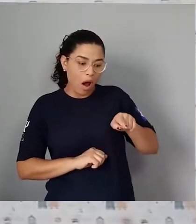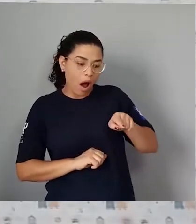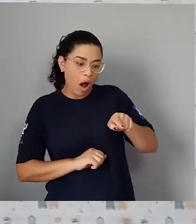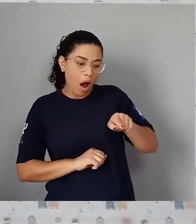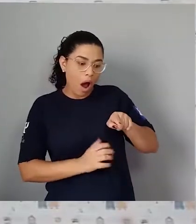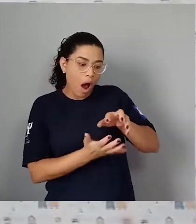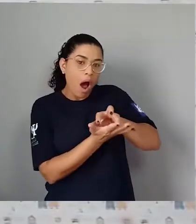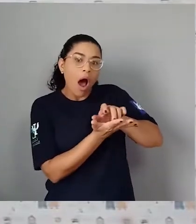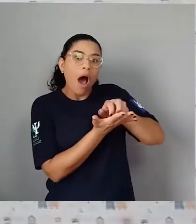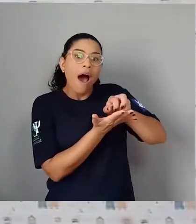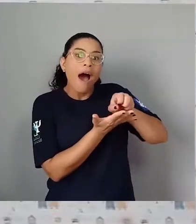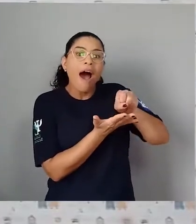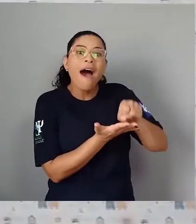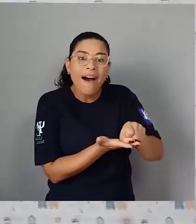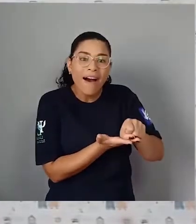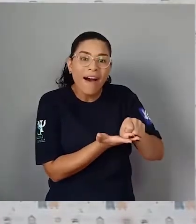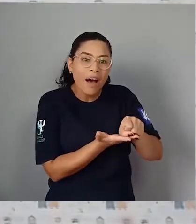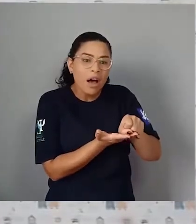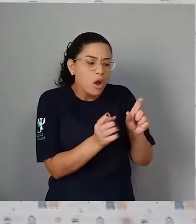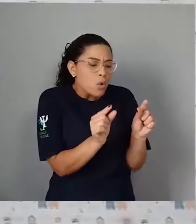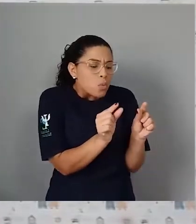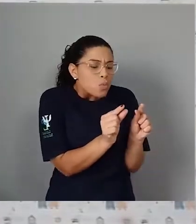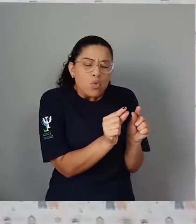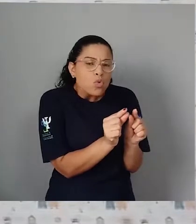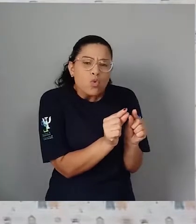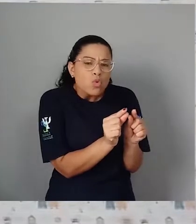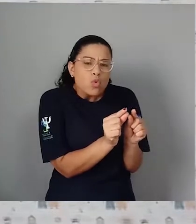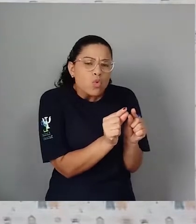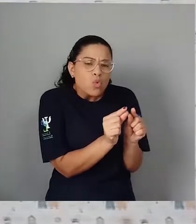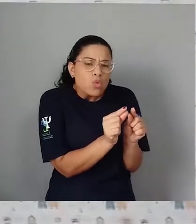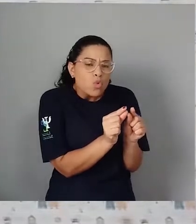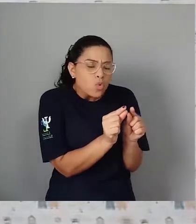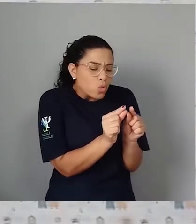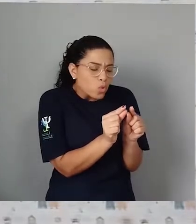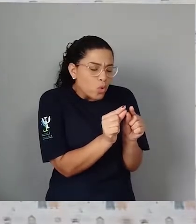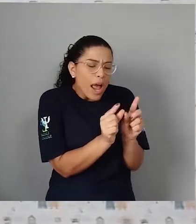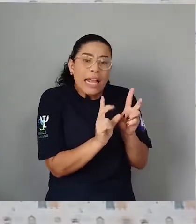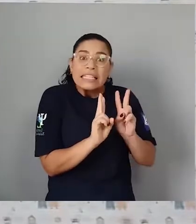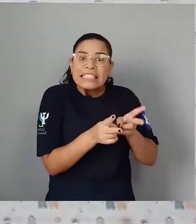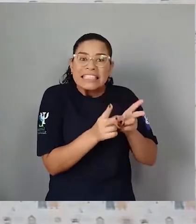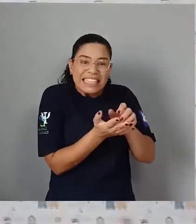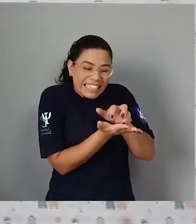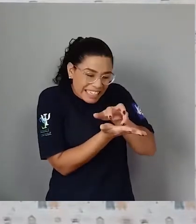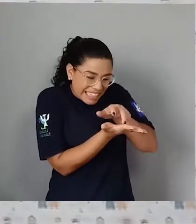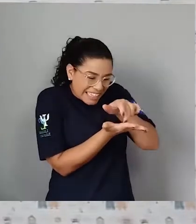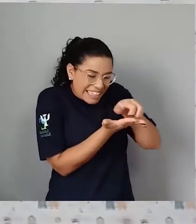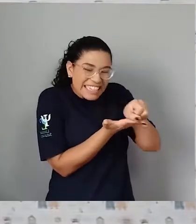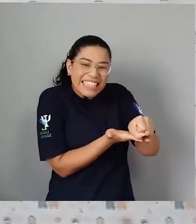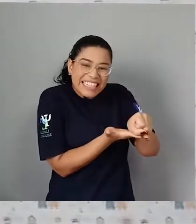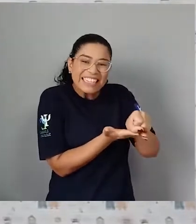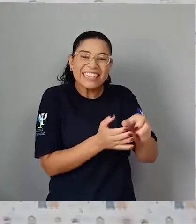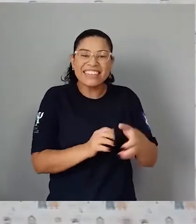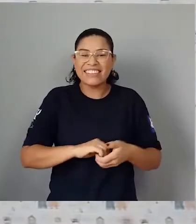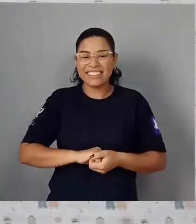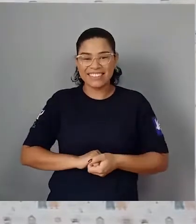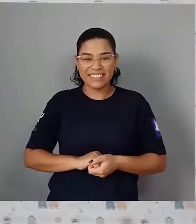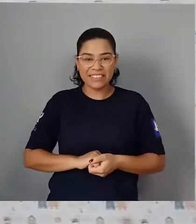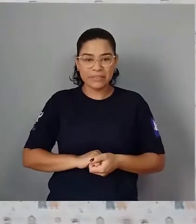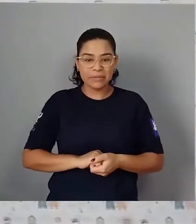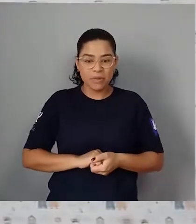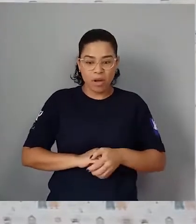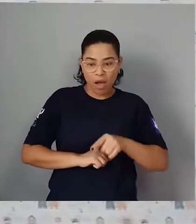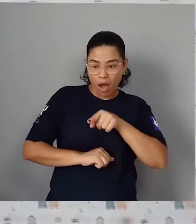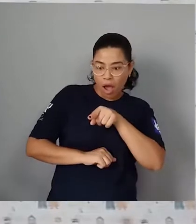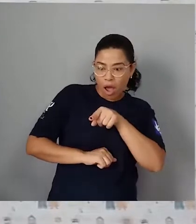tatuzinho. Ele é pequeno e às vezes fica enroladinho. Bem